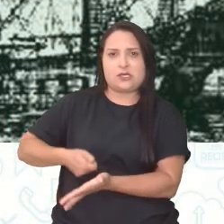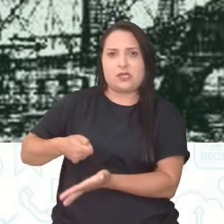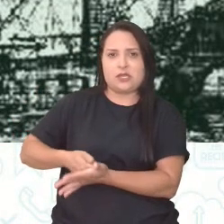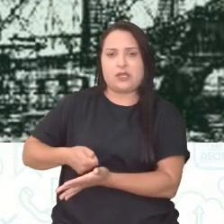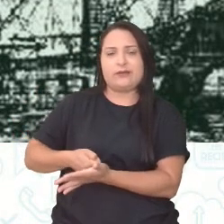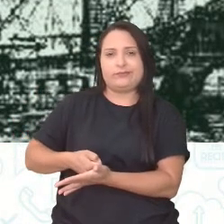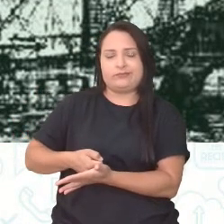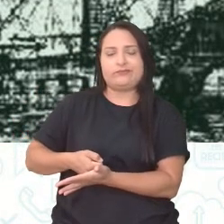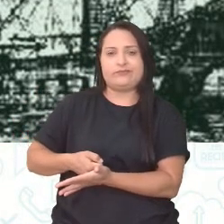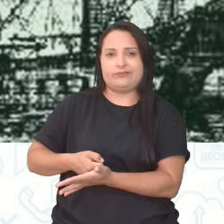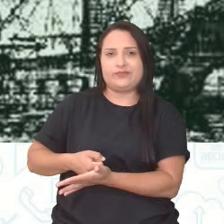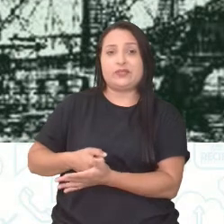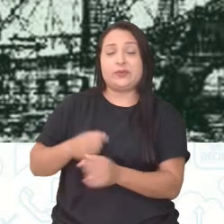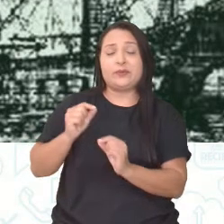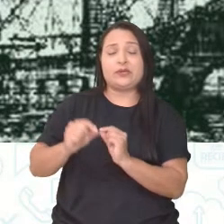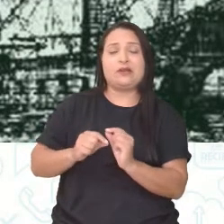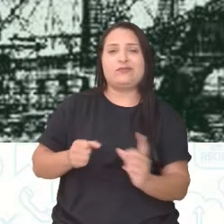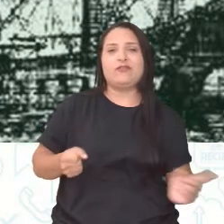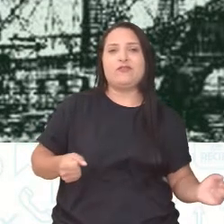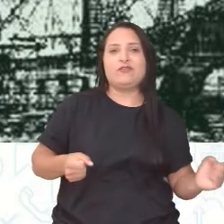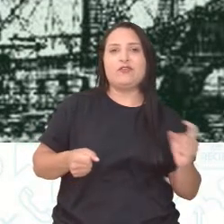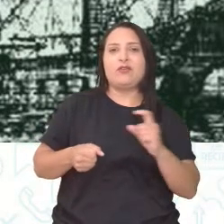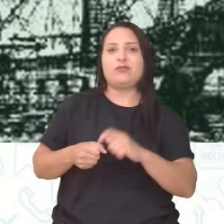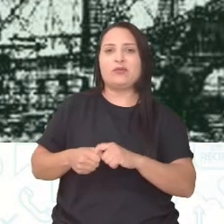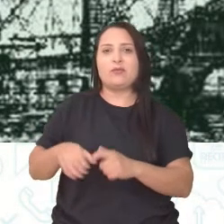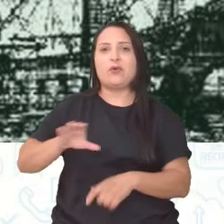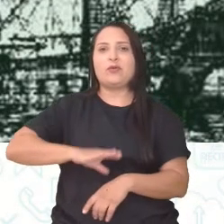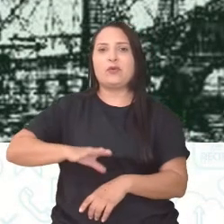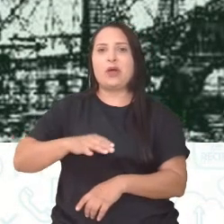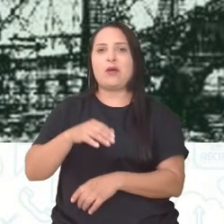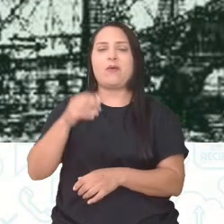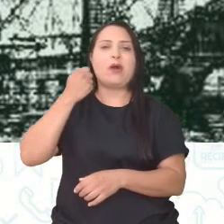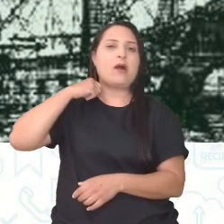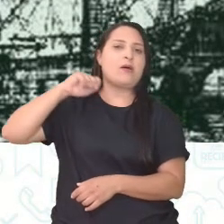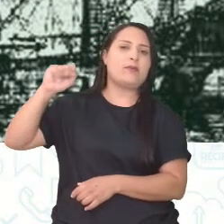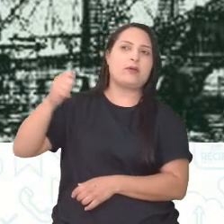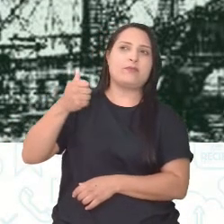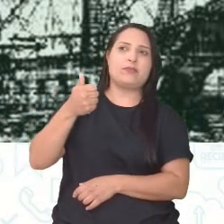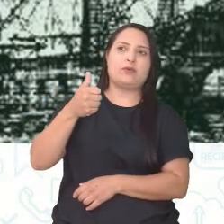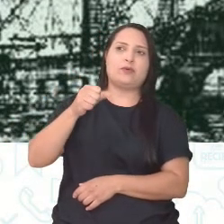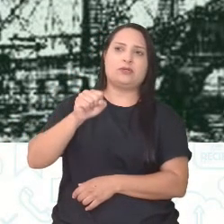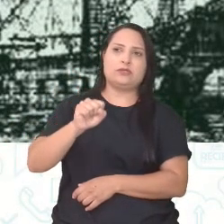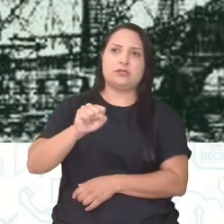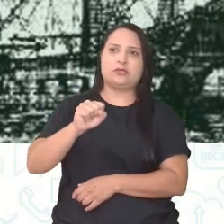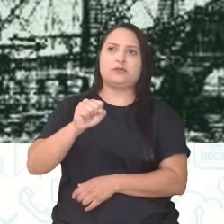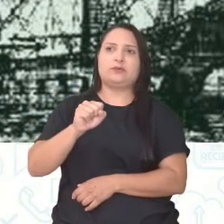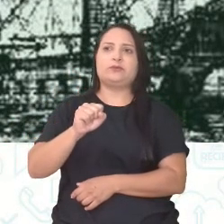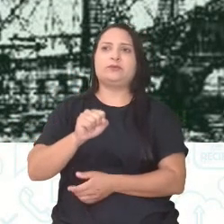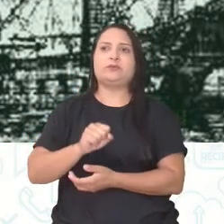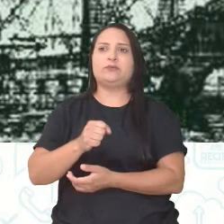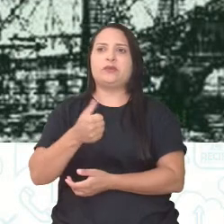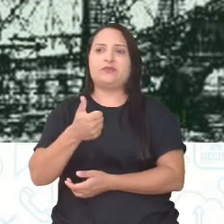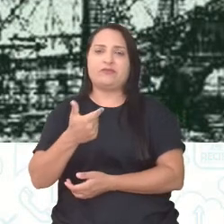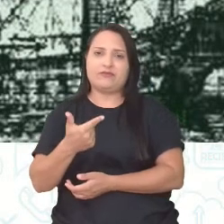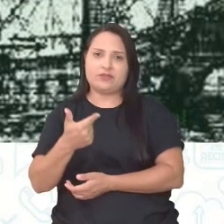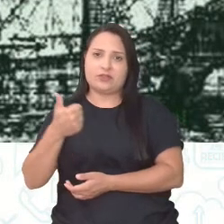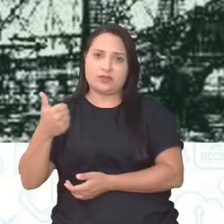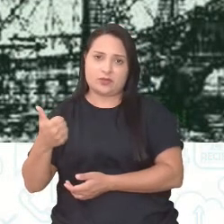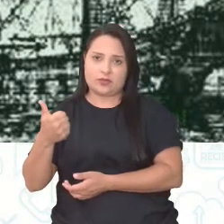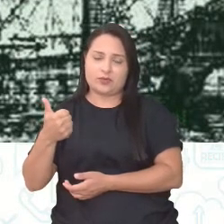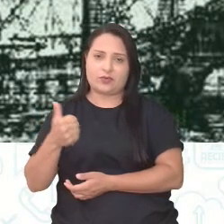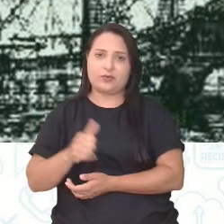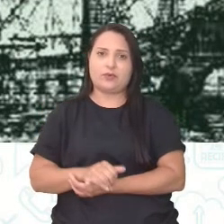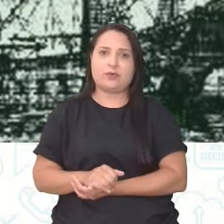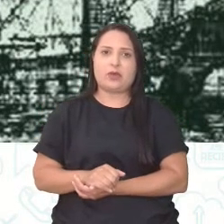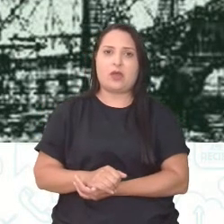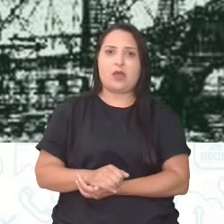voltou para Portugal. Em abril de 1821. Veja, a revolução começa lá em 1820, mas ele ainda arrastou-se um